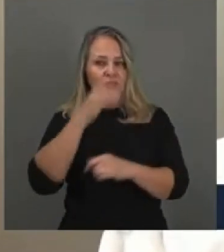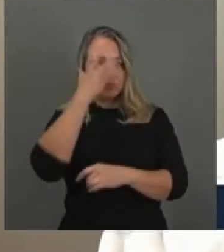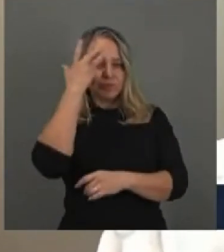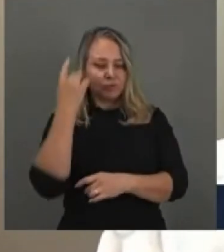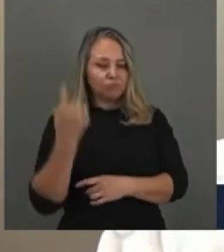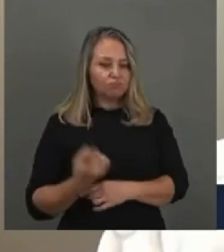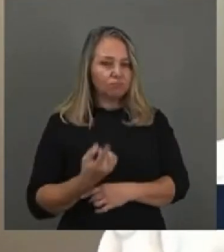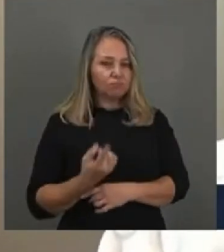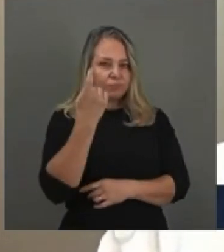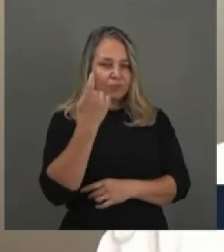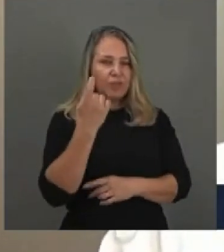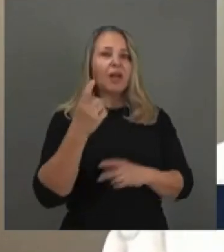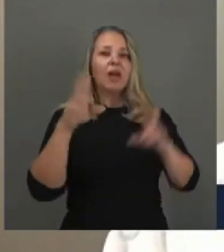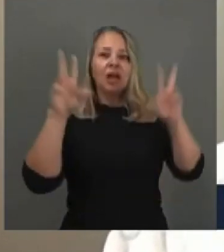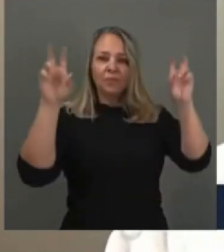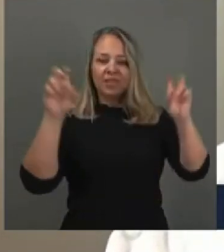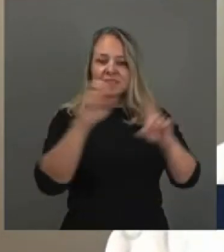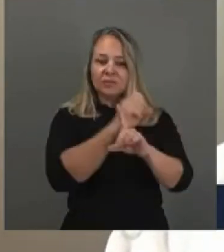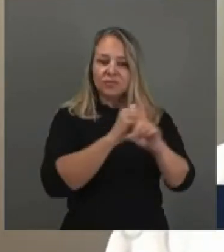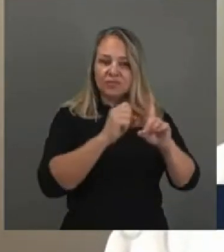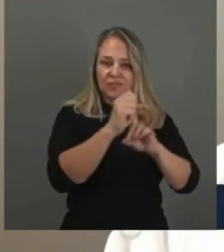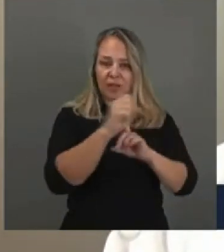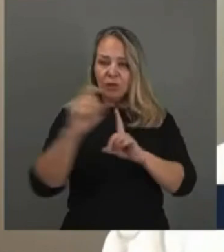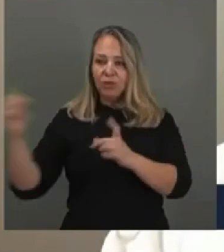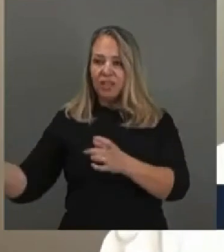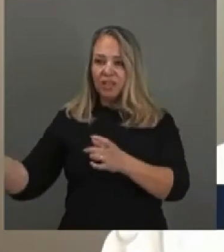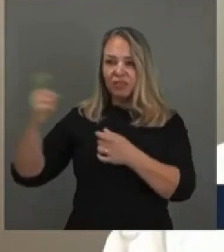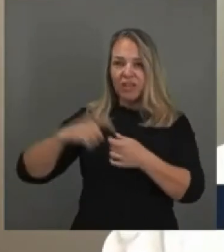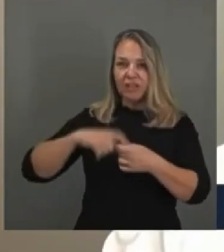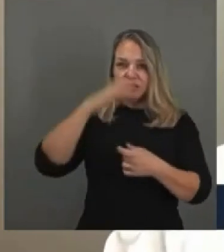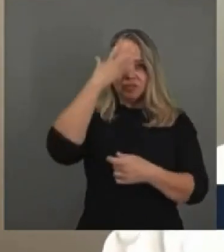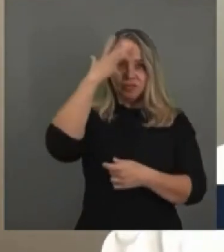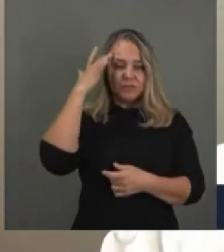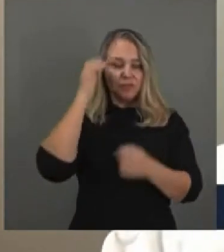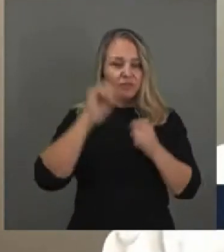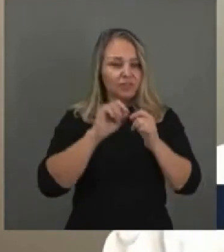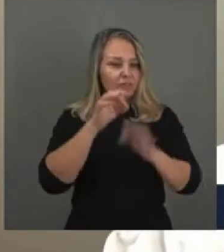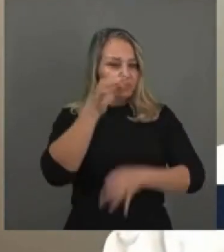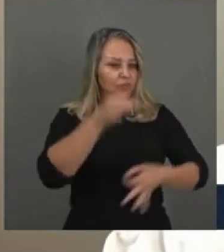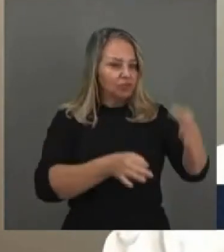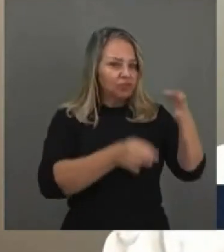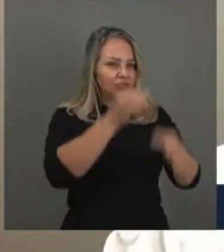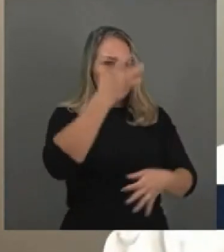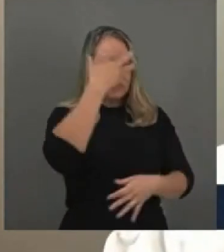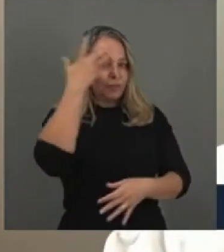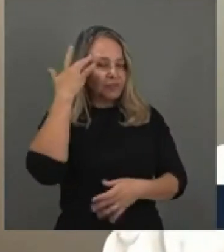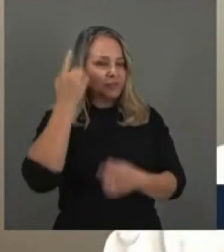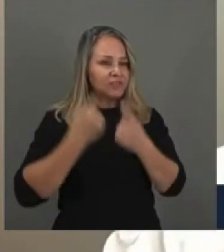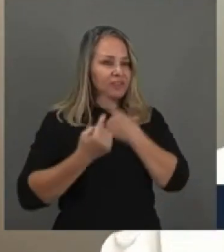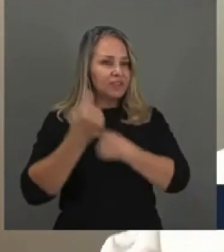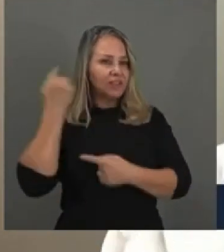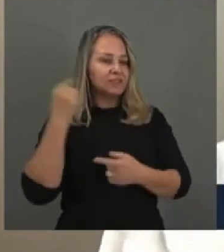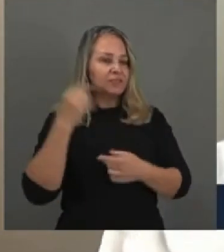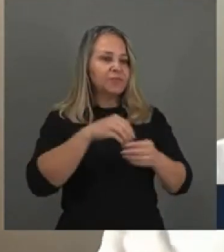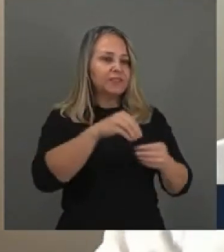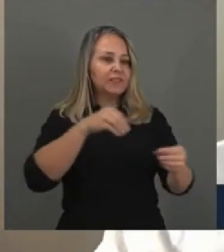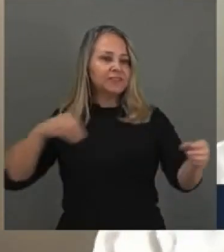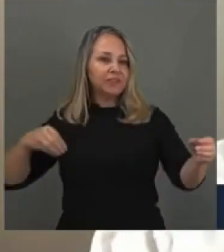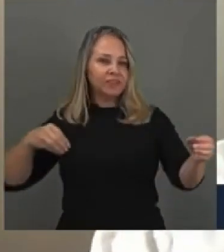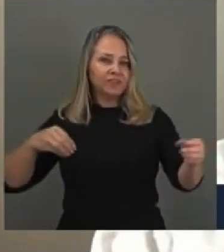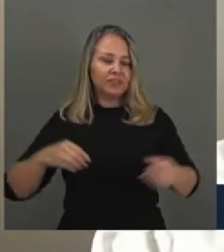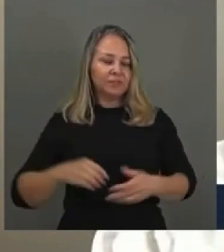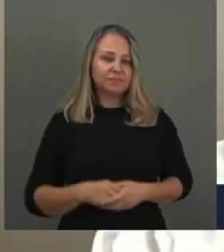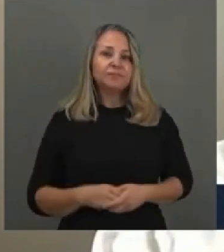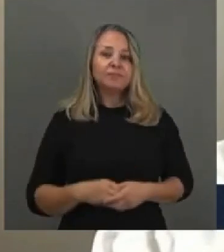questão social e resgate dessas pessoas fazendo justiça às pessoas que, infelizmente, tiveram de ser afastadas. É essa